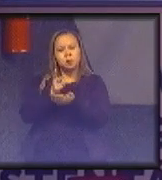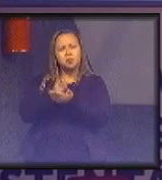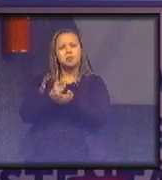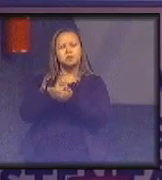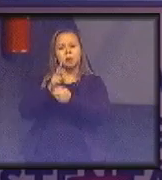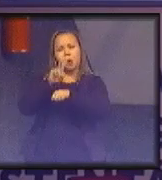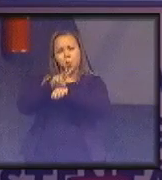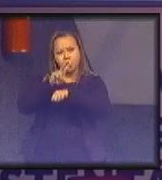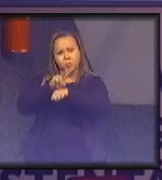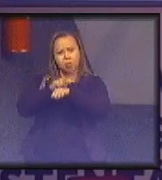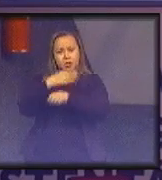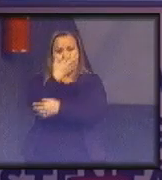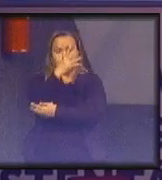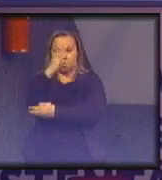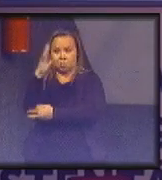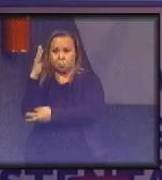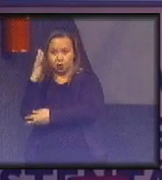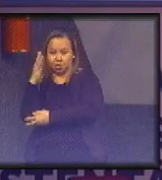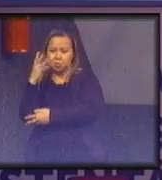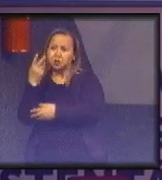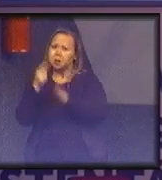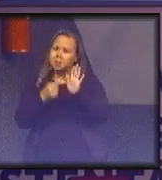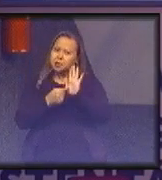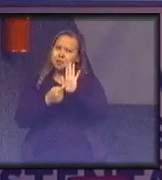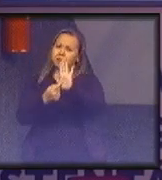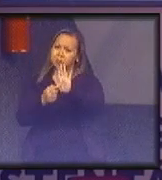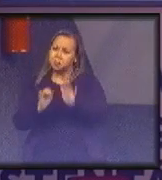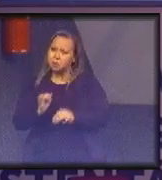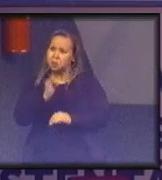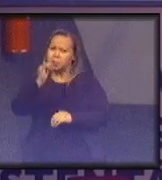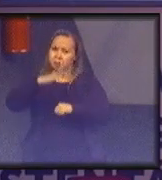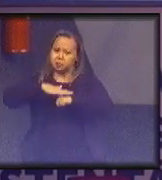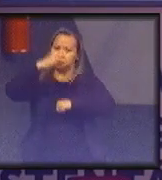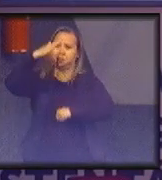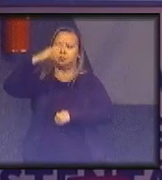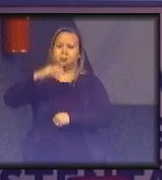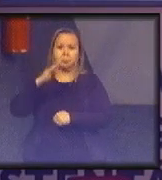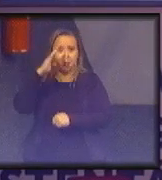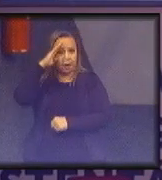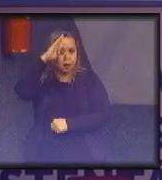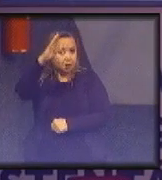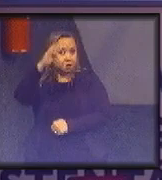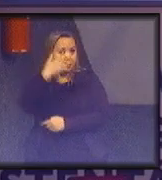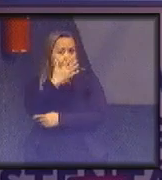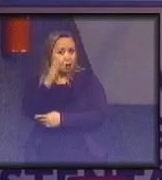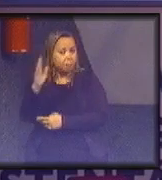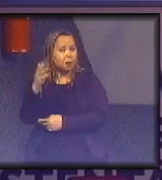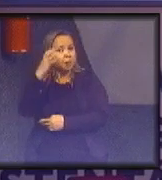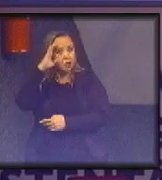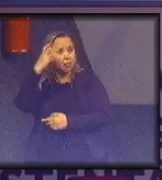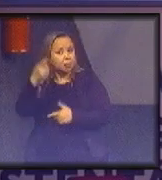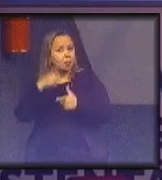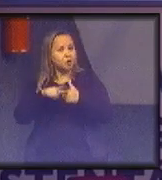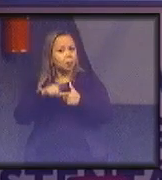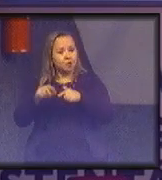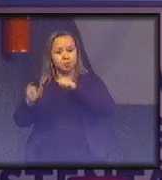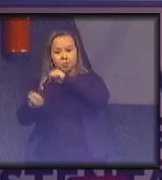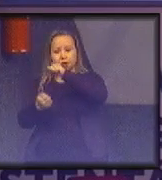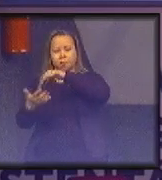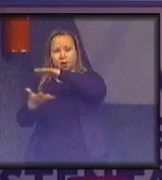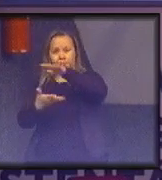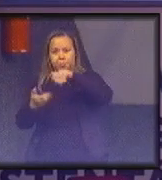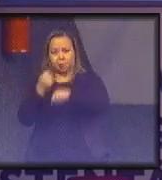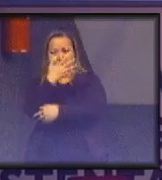natureza, que hoje vem se revelando cada vez mais importante para a gente conseguir resolver os problemas de sustentabilidade ambiental, nós